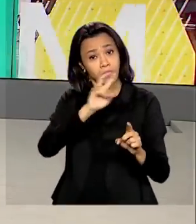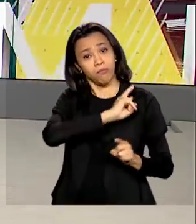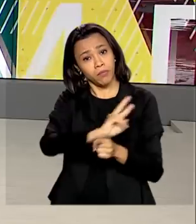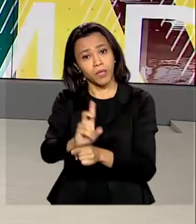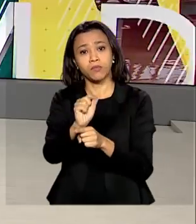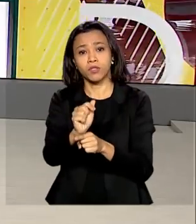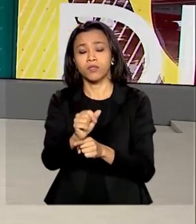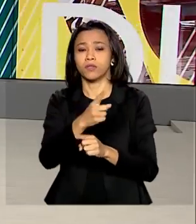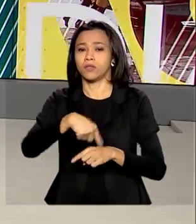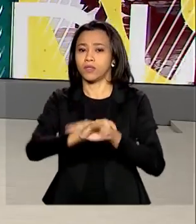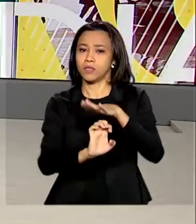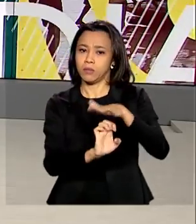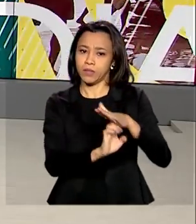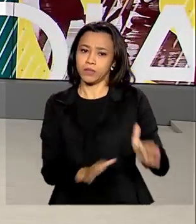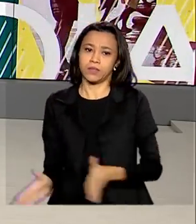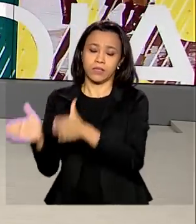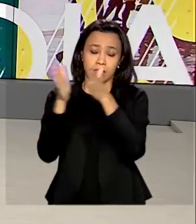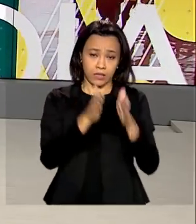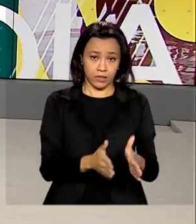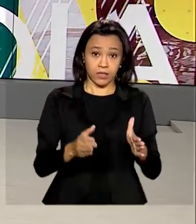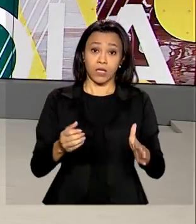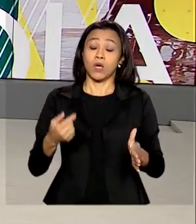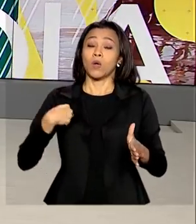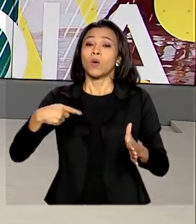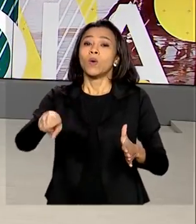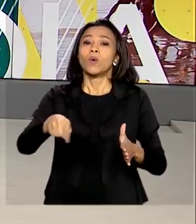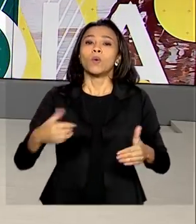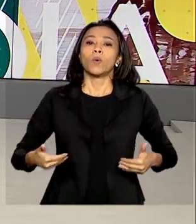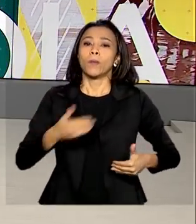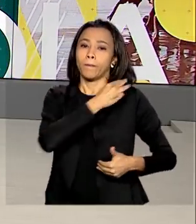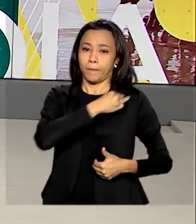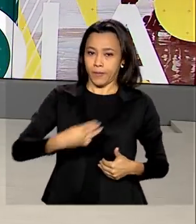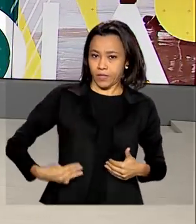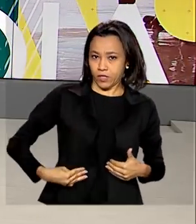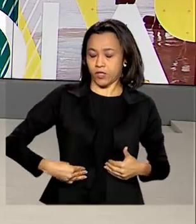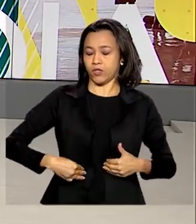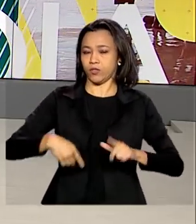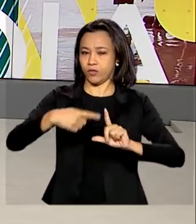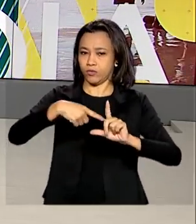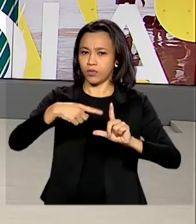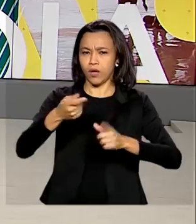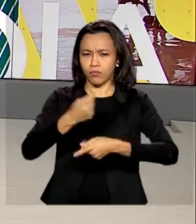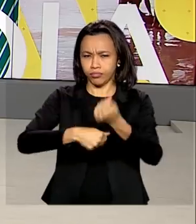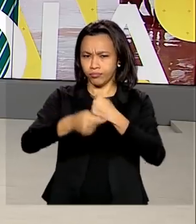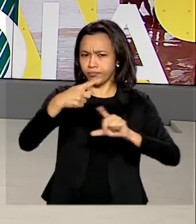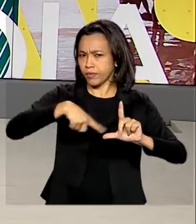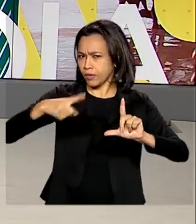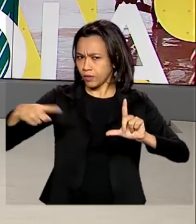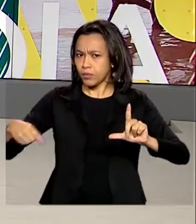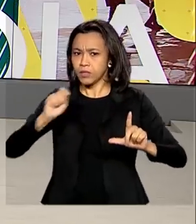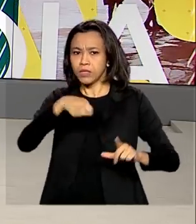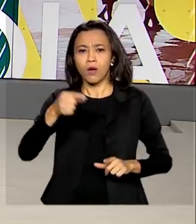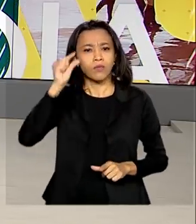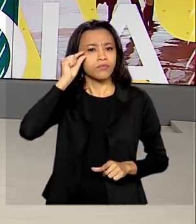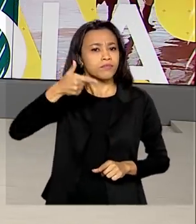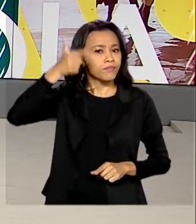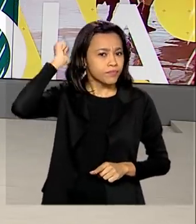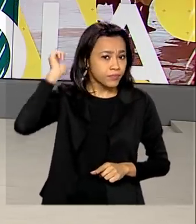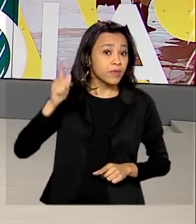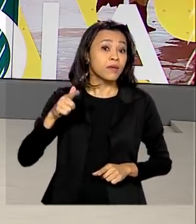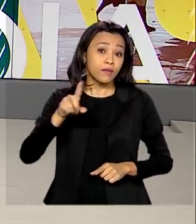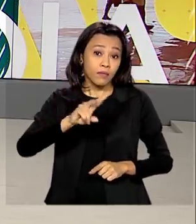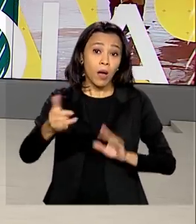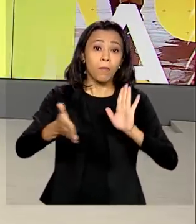ministro da Economia, Paulo Guedes, participou de uma audiência virtual com parlamentares para explicar a proposta de reforma tributária do